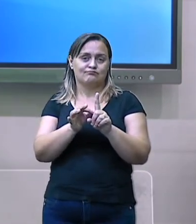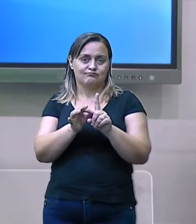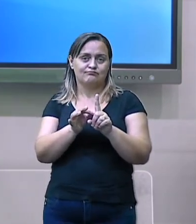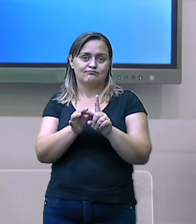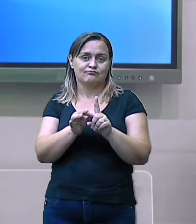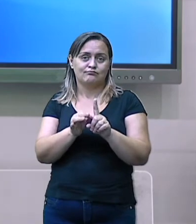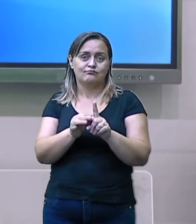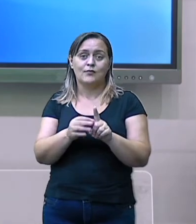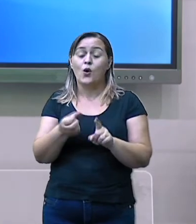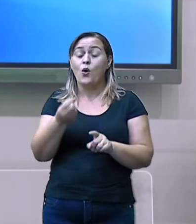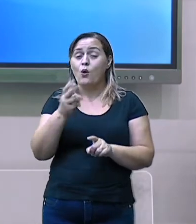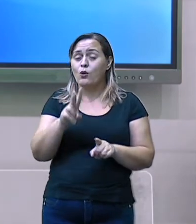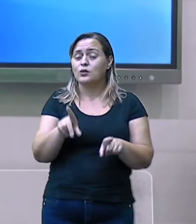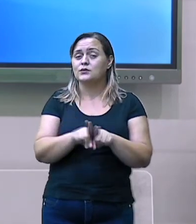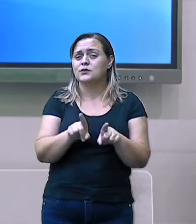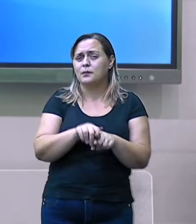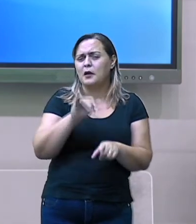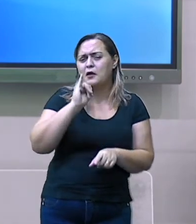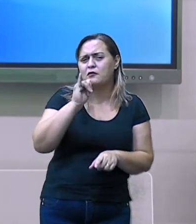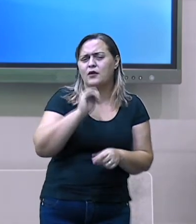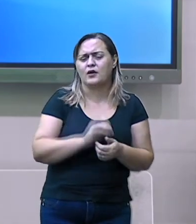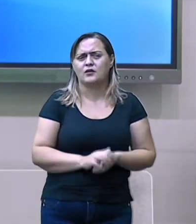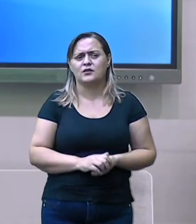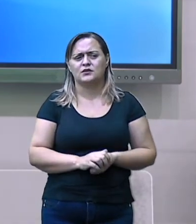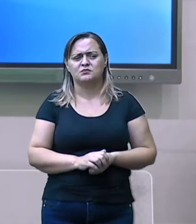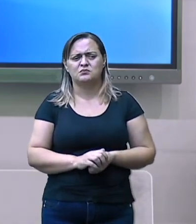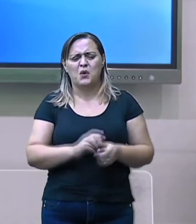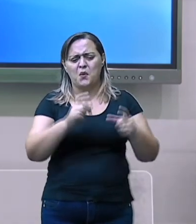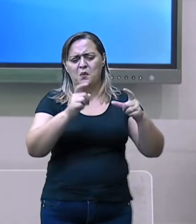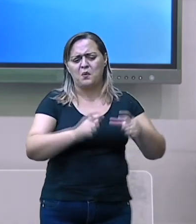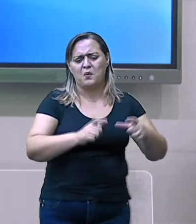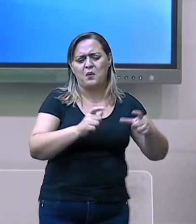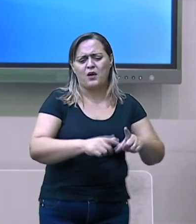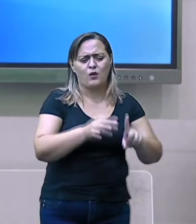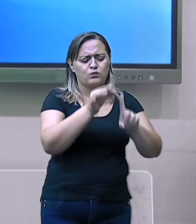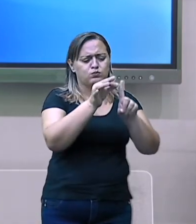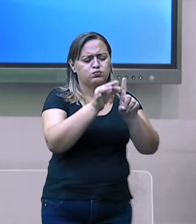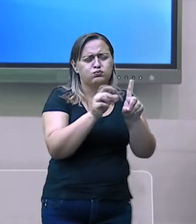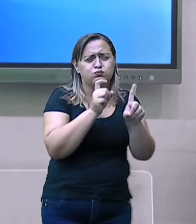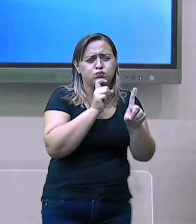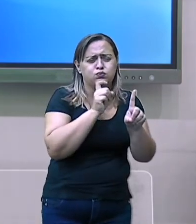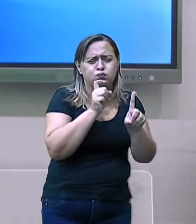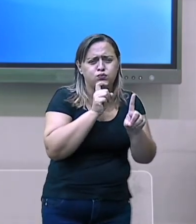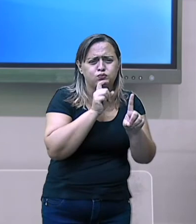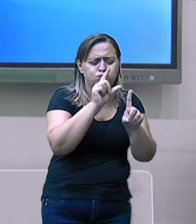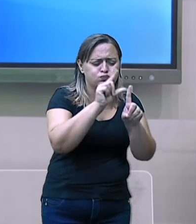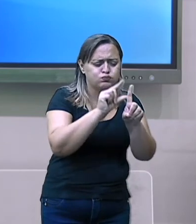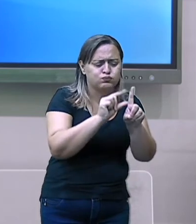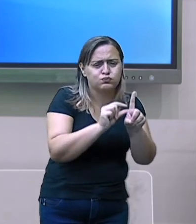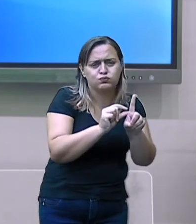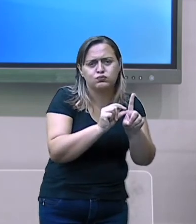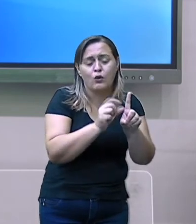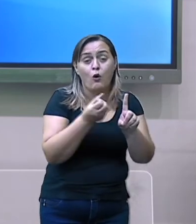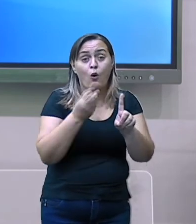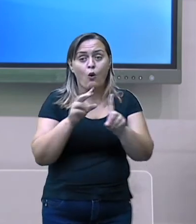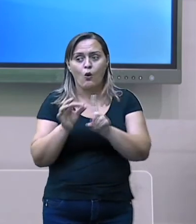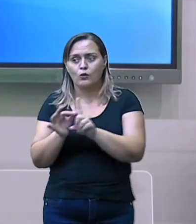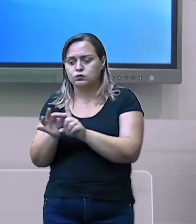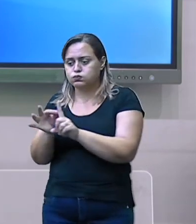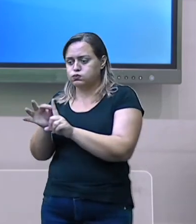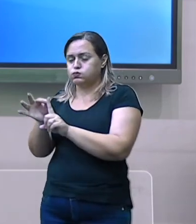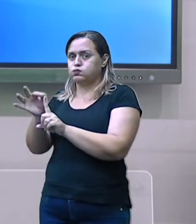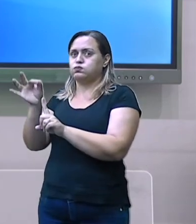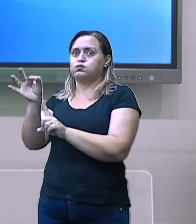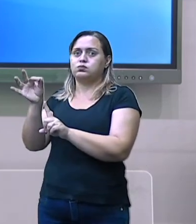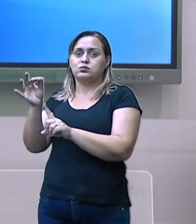lugar, bateu recorde de temperatura fria, muito baixa ou muito alta. E, às